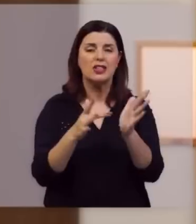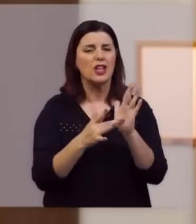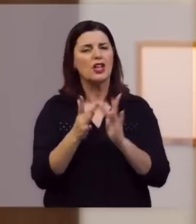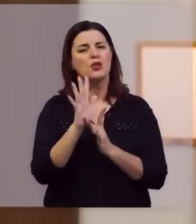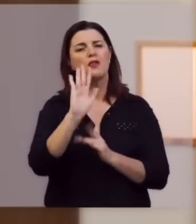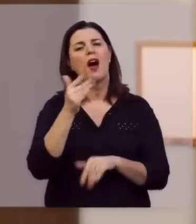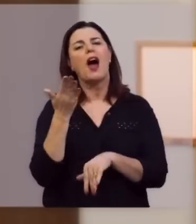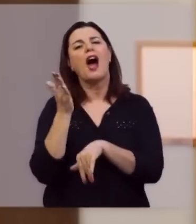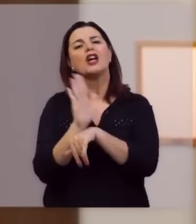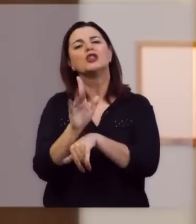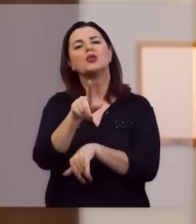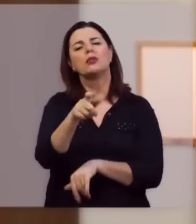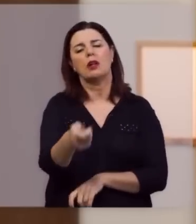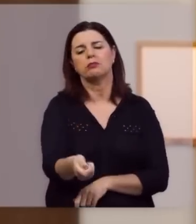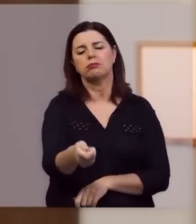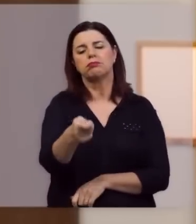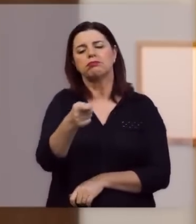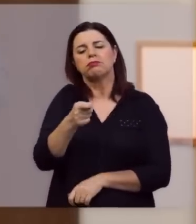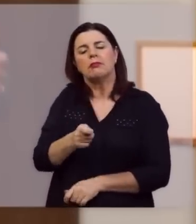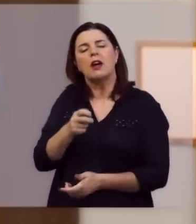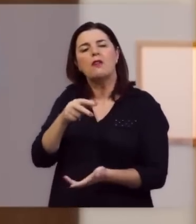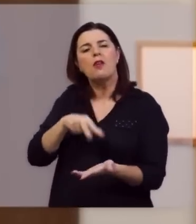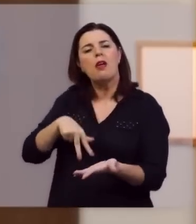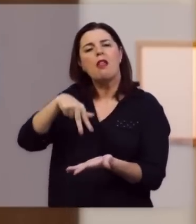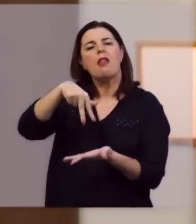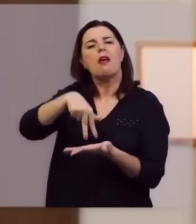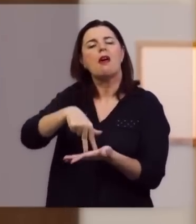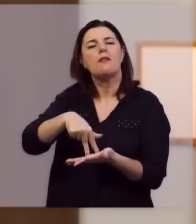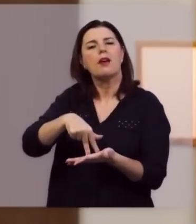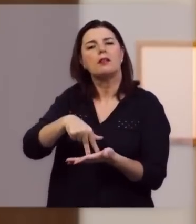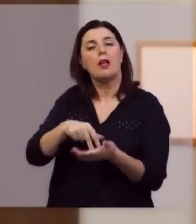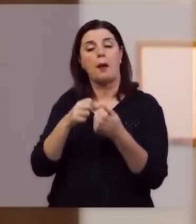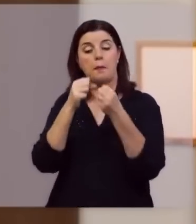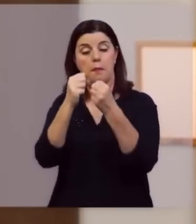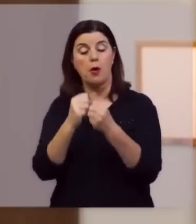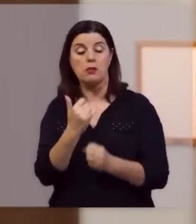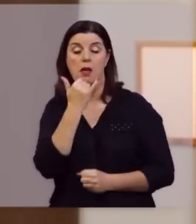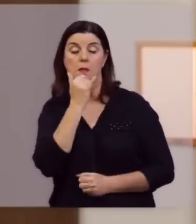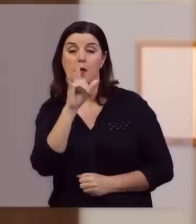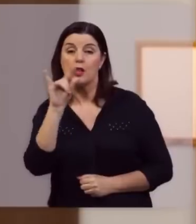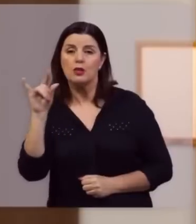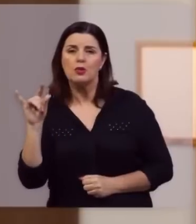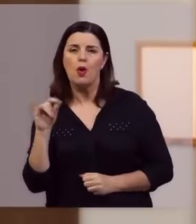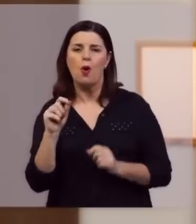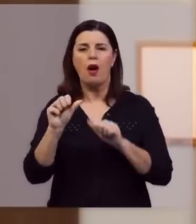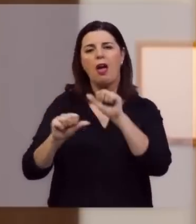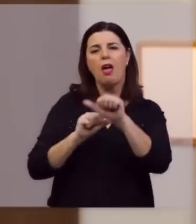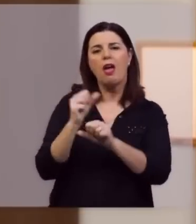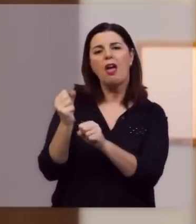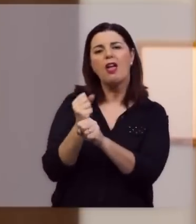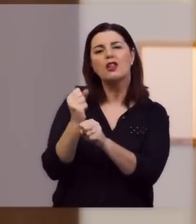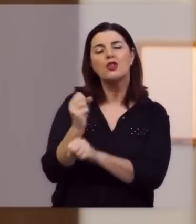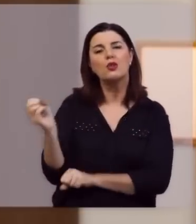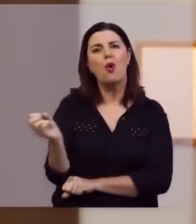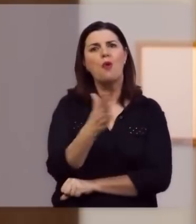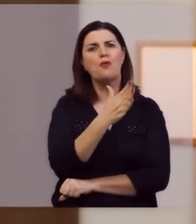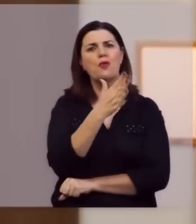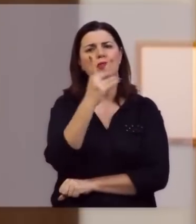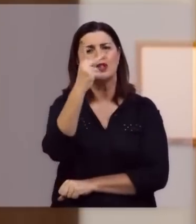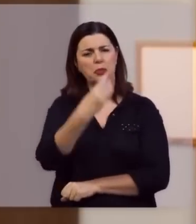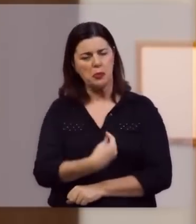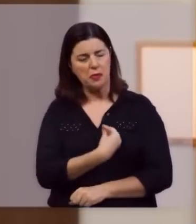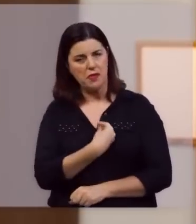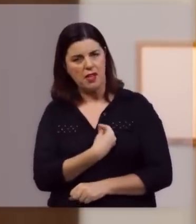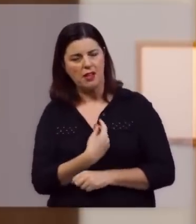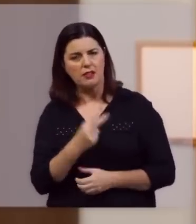é ele quem vai levantar você, é ele quem vai dar poder, para você, se erguer, é ele quem vai perdoar, é ele quem vai restaurar, é ele quem vai fazer, tudo